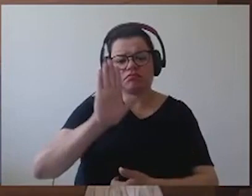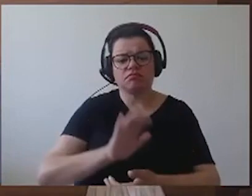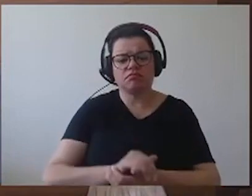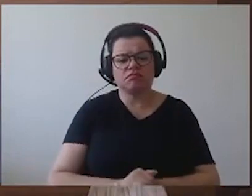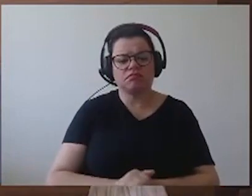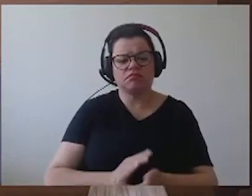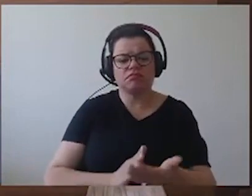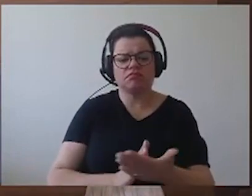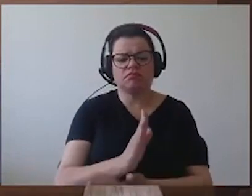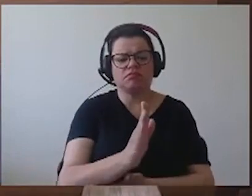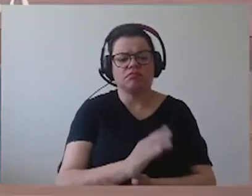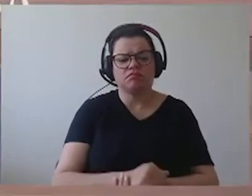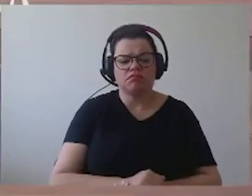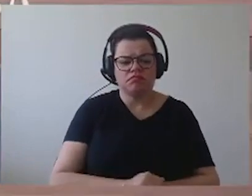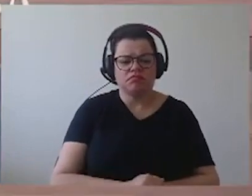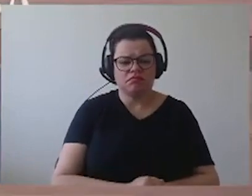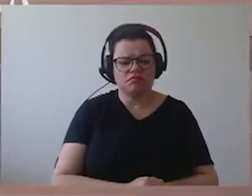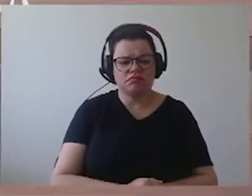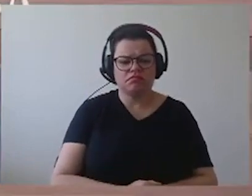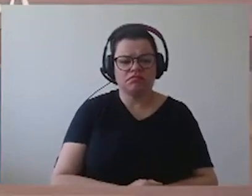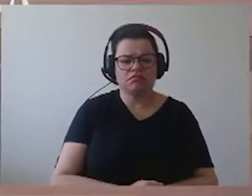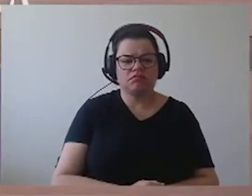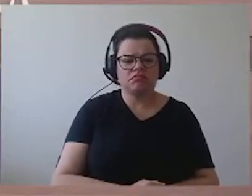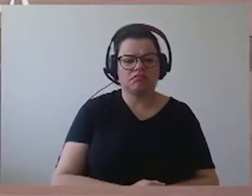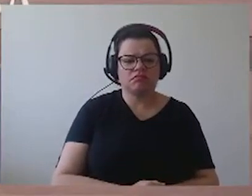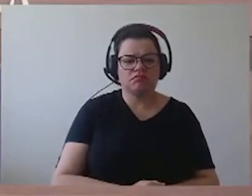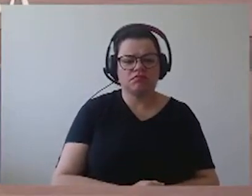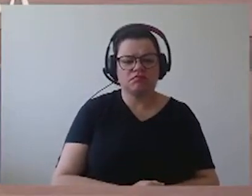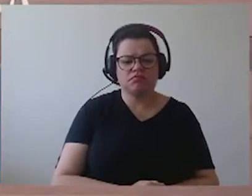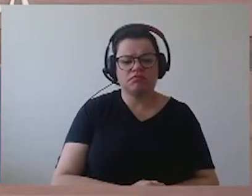Próximo requerimento, vereador, Osias Moraes.